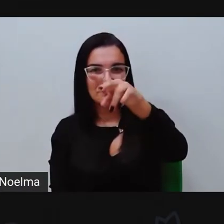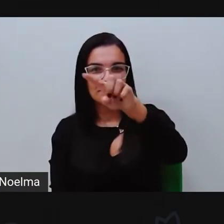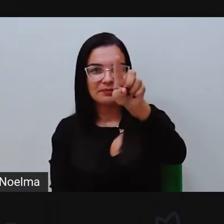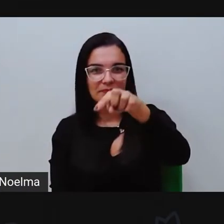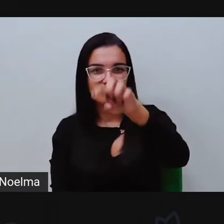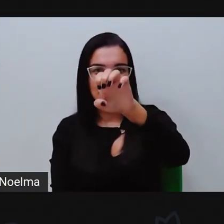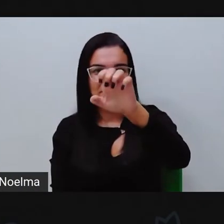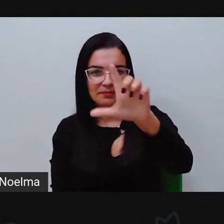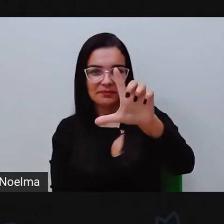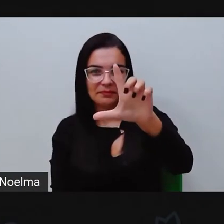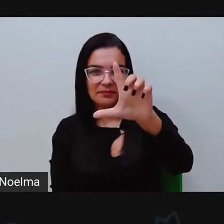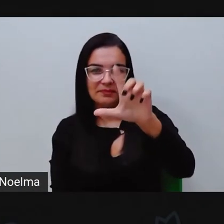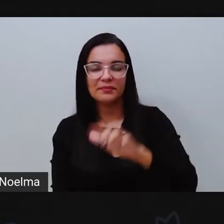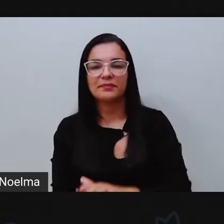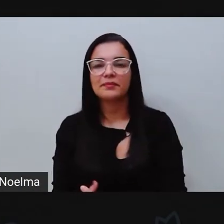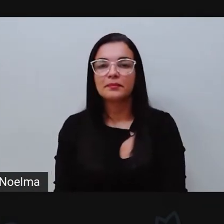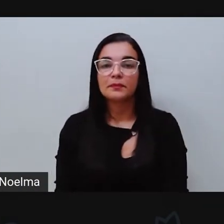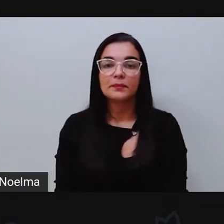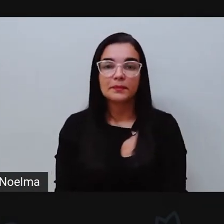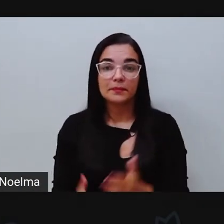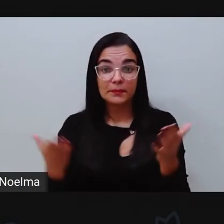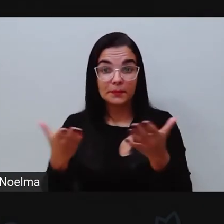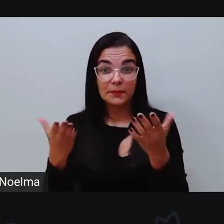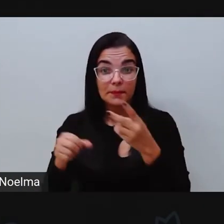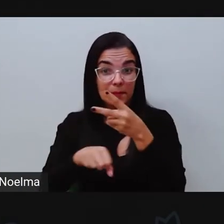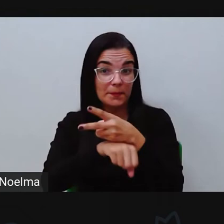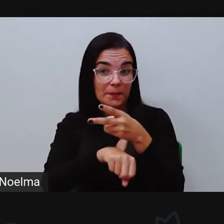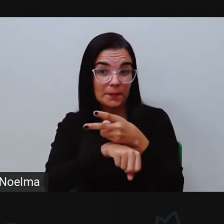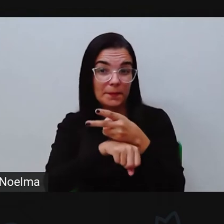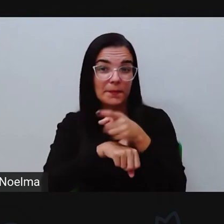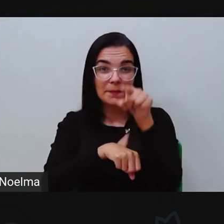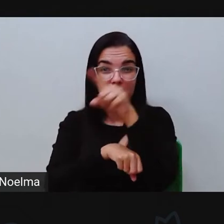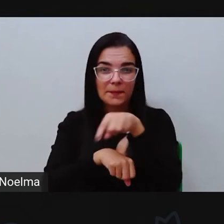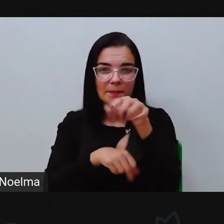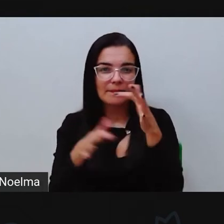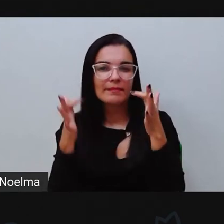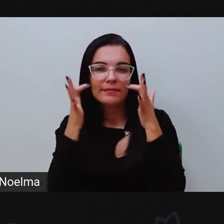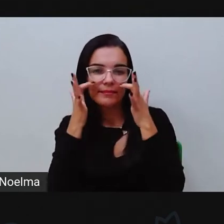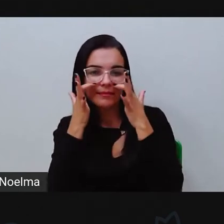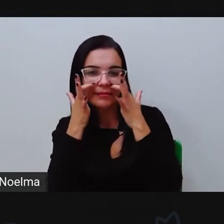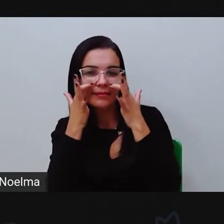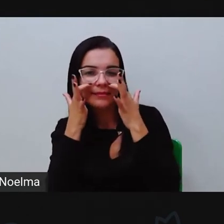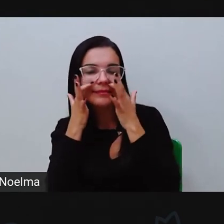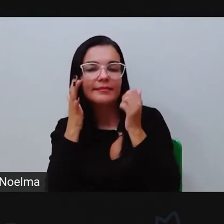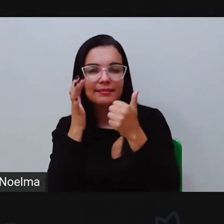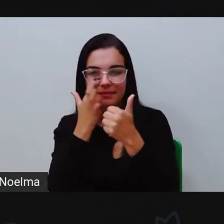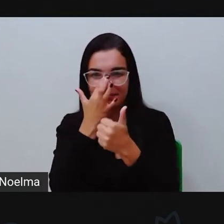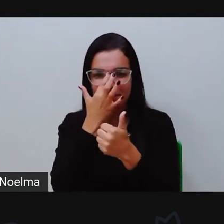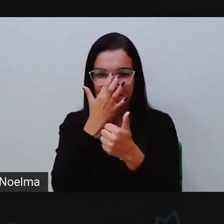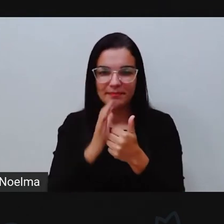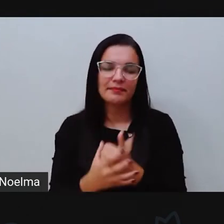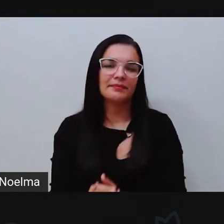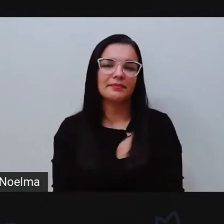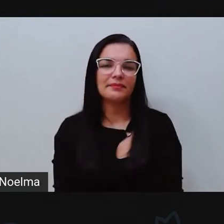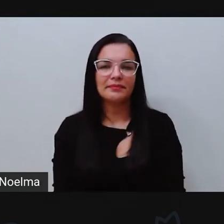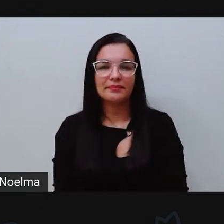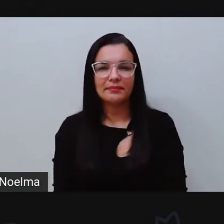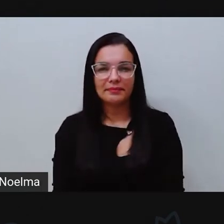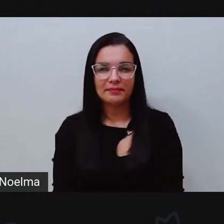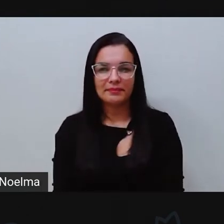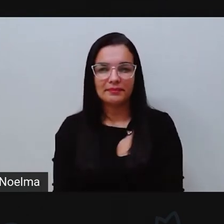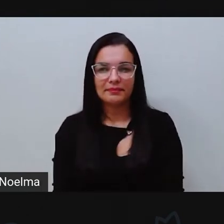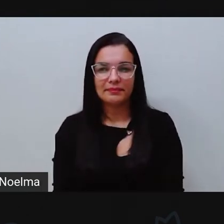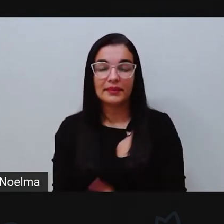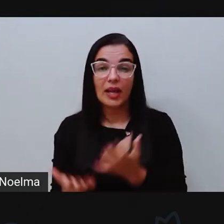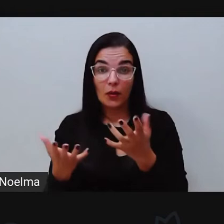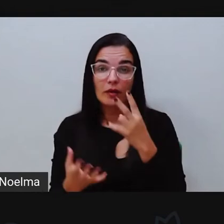Vou colocar aqui para vocês rapidinho o vídeo de Rapunzel. E aí